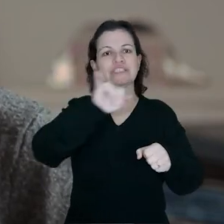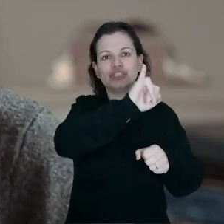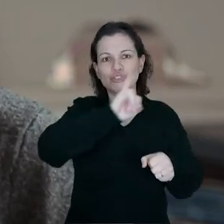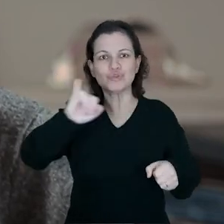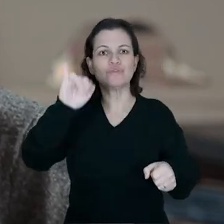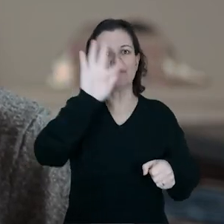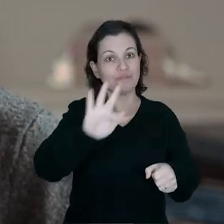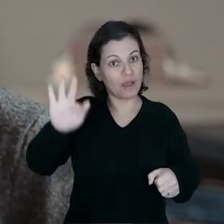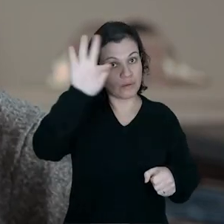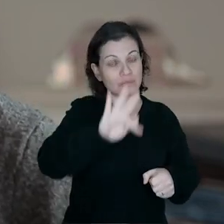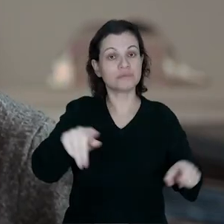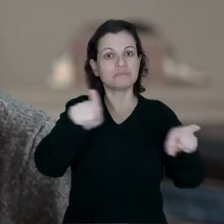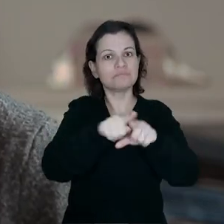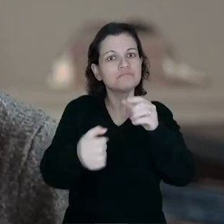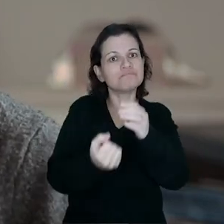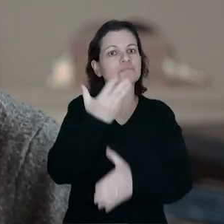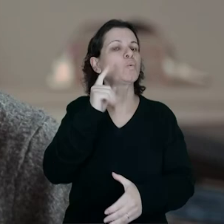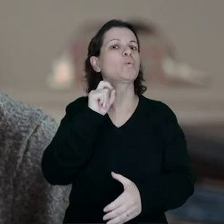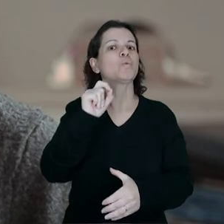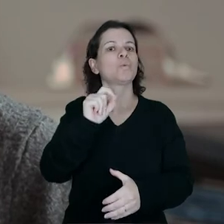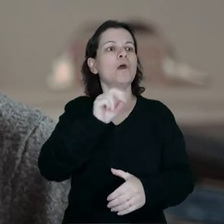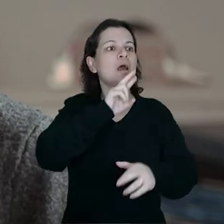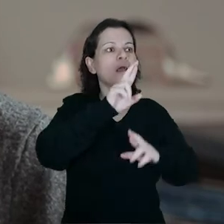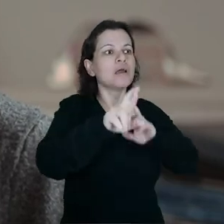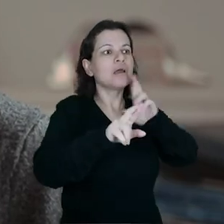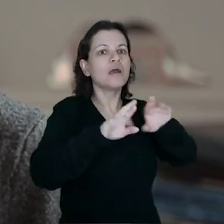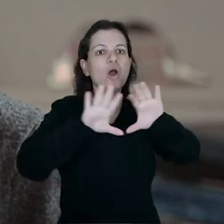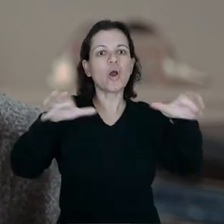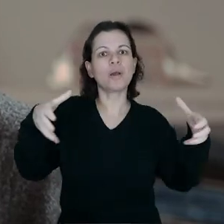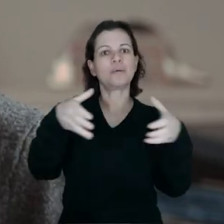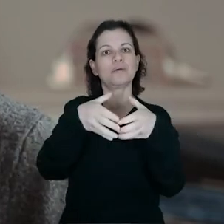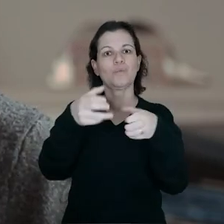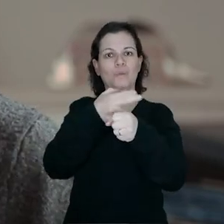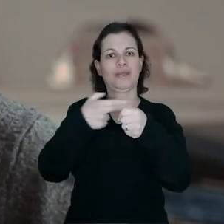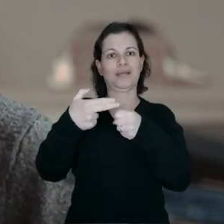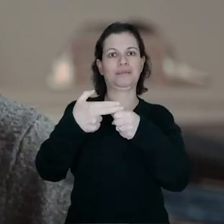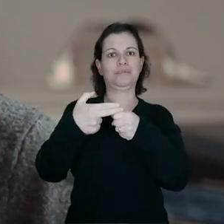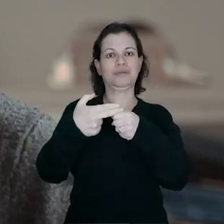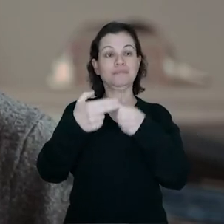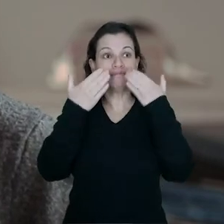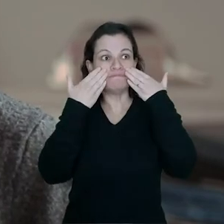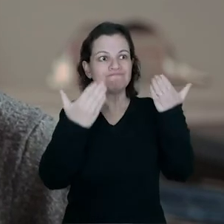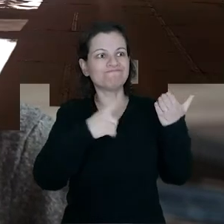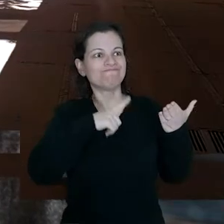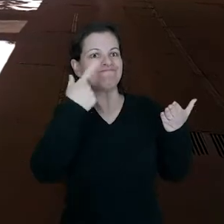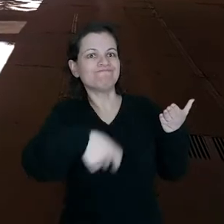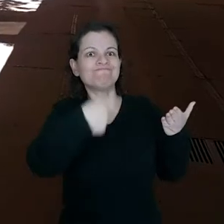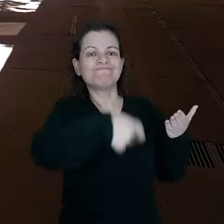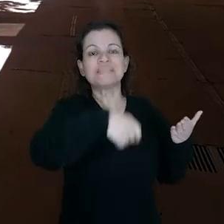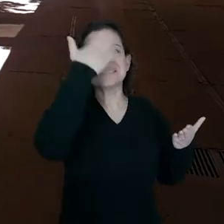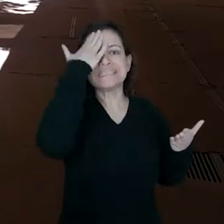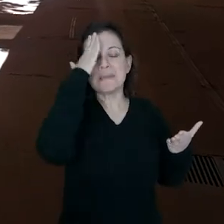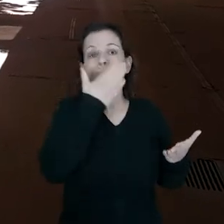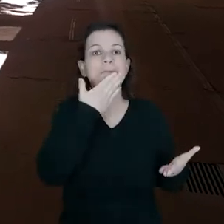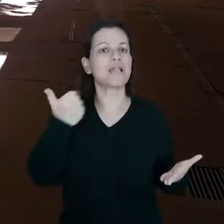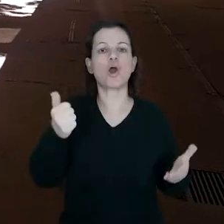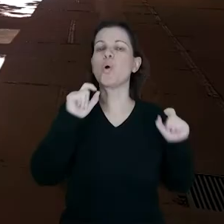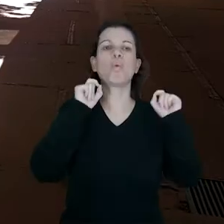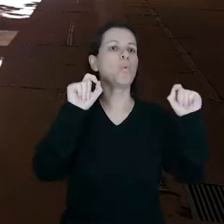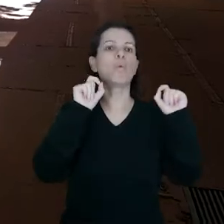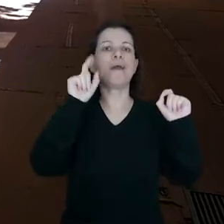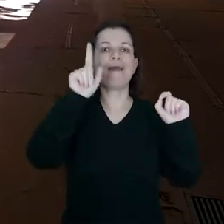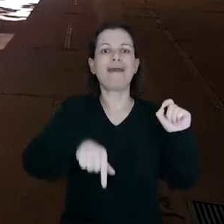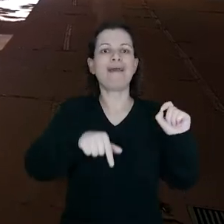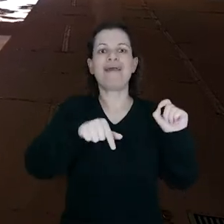institutos, diversas faculdades e ela surgiu como uma reação da comunidade da Unicamp frente à necessidade de nós entendermos melhor